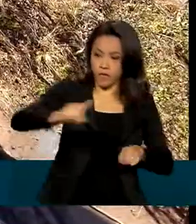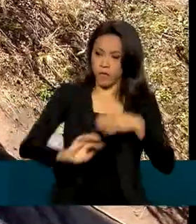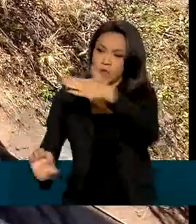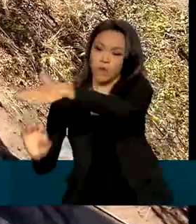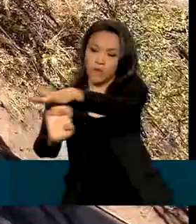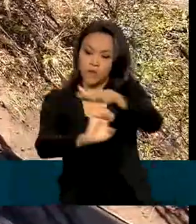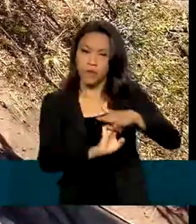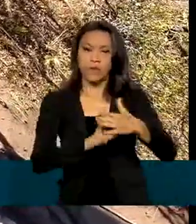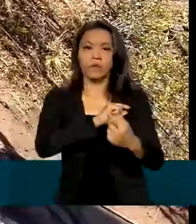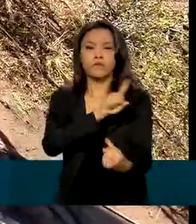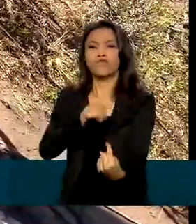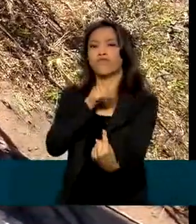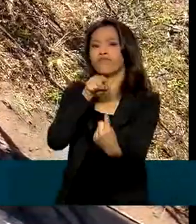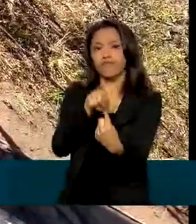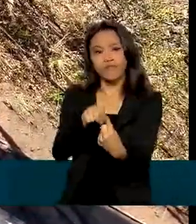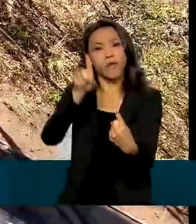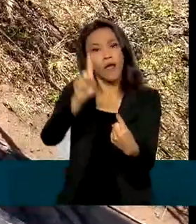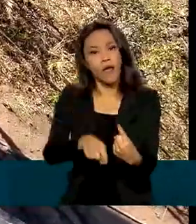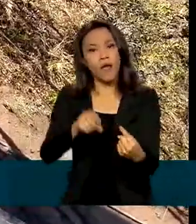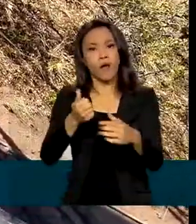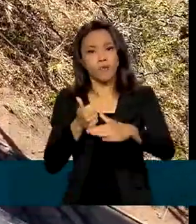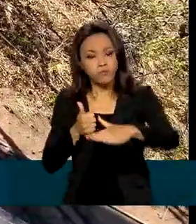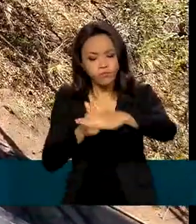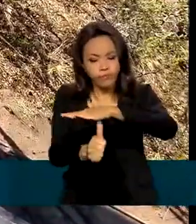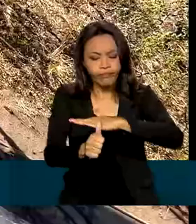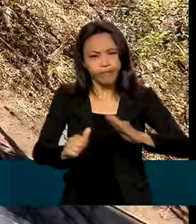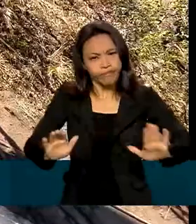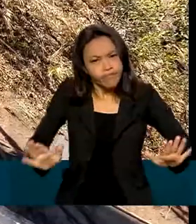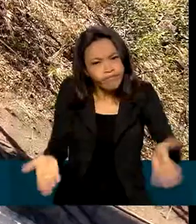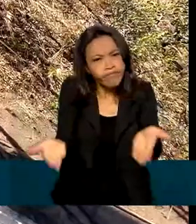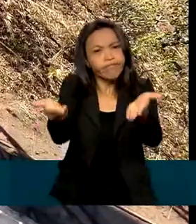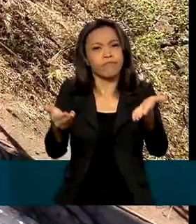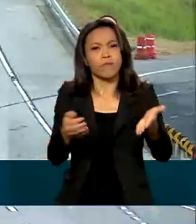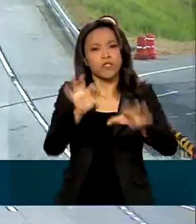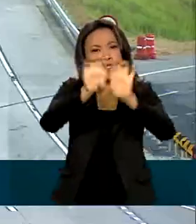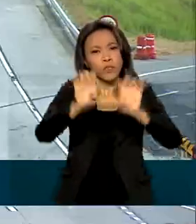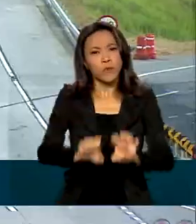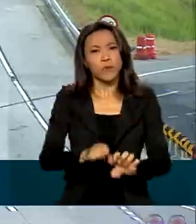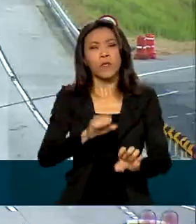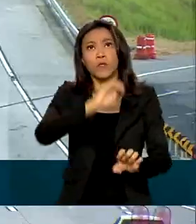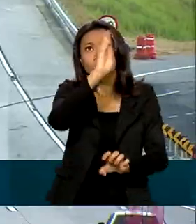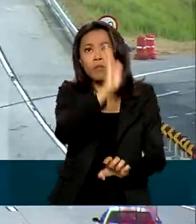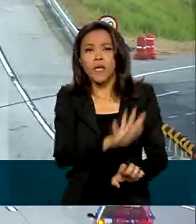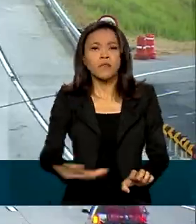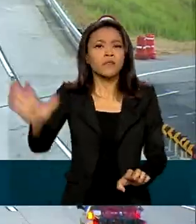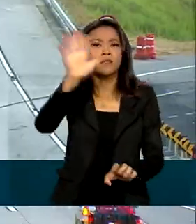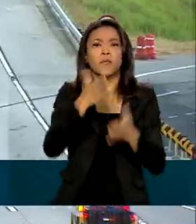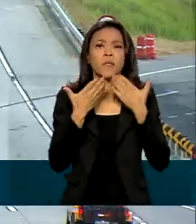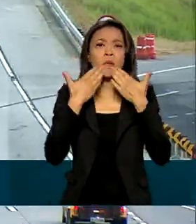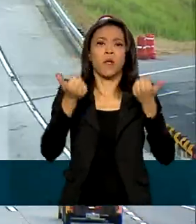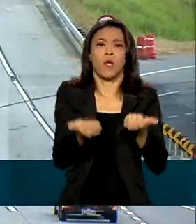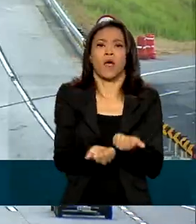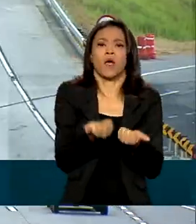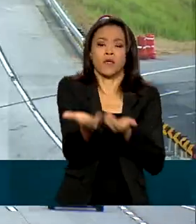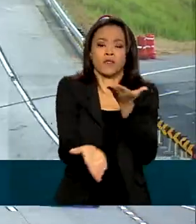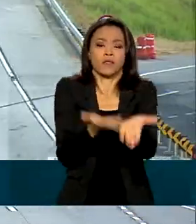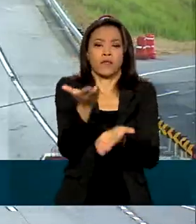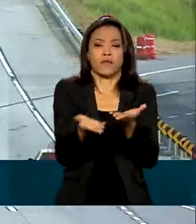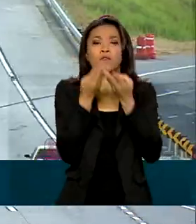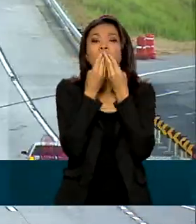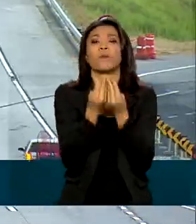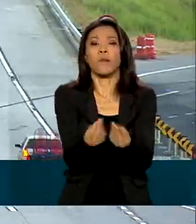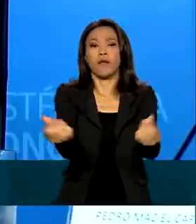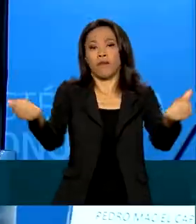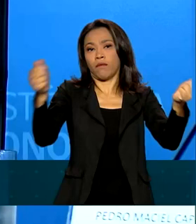principais objetivos são alavancar investimentos em infraestrutura em todo o Brasil e melhorar a prestação de serviços de qualidade